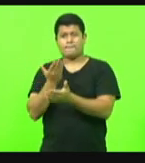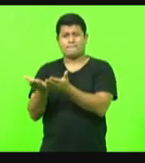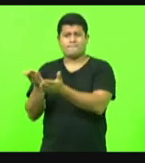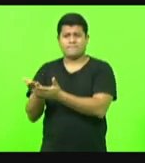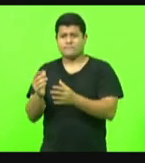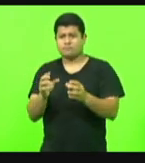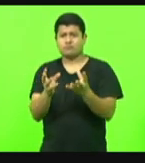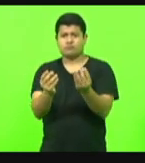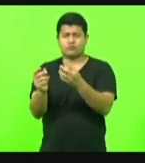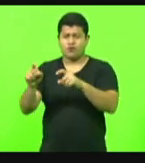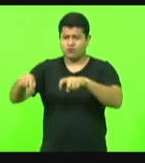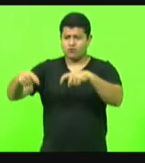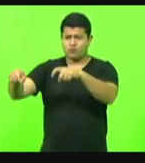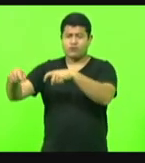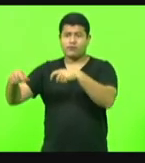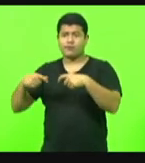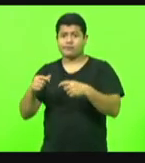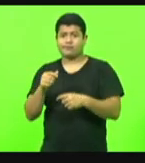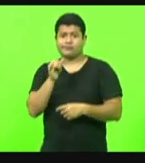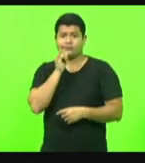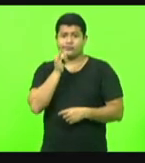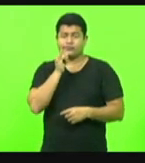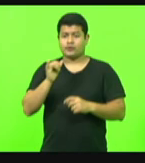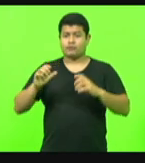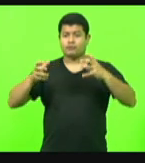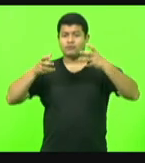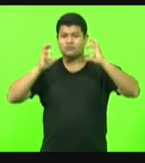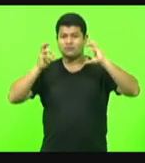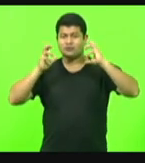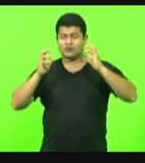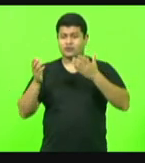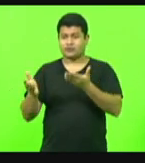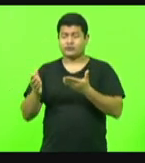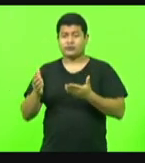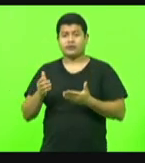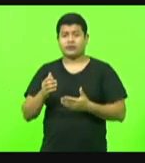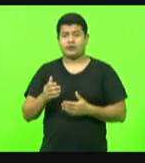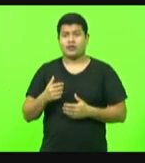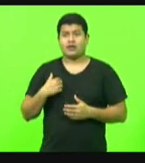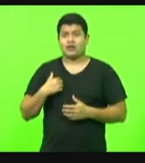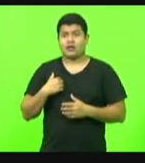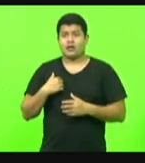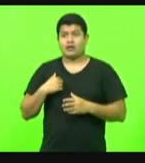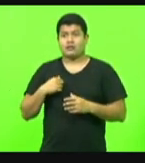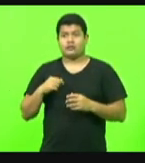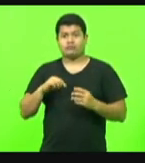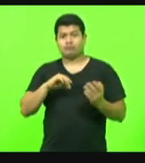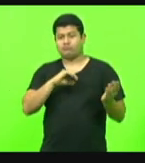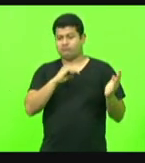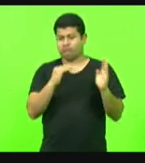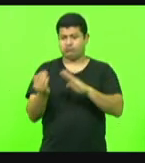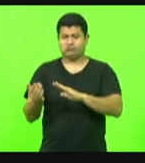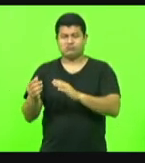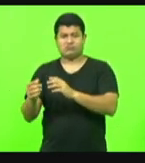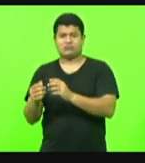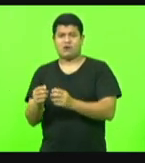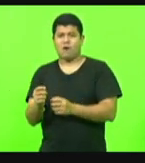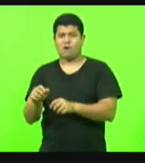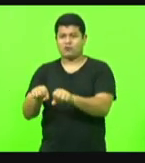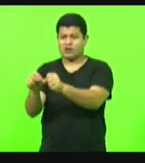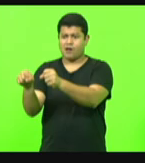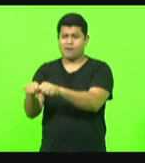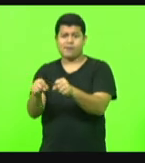lavoura do milho, que, como o agricultor diz, tempo deitou todo ele, dobrou toda